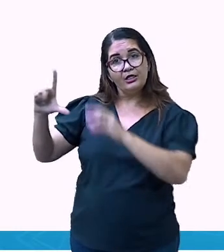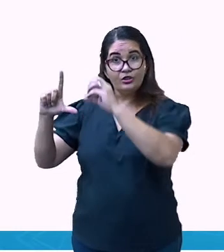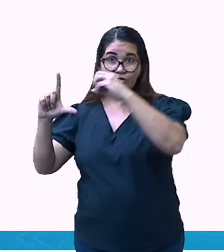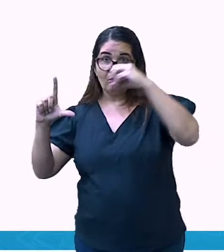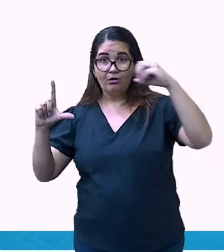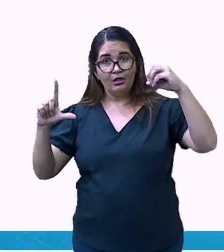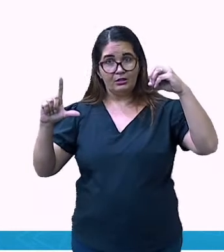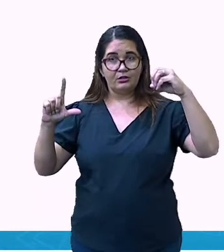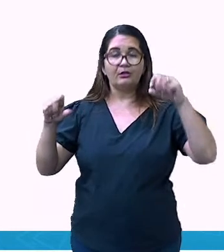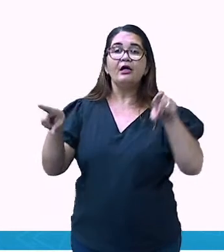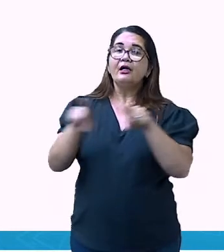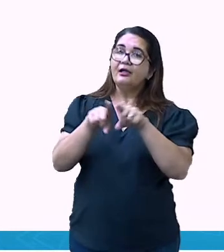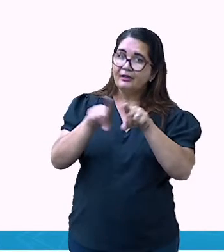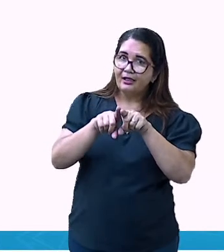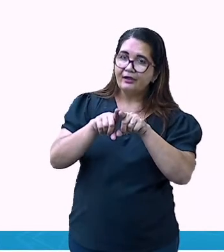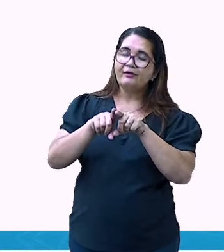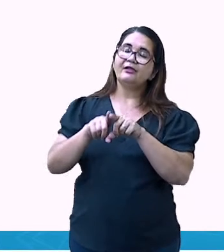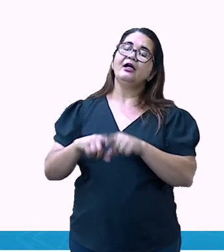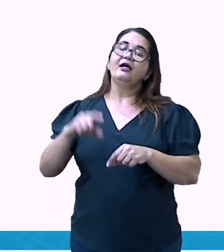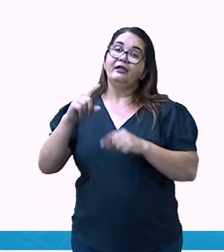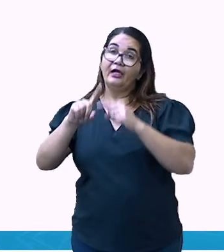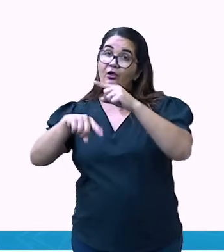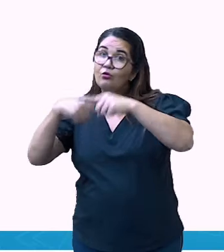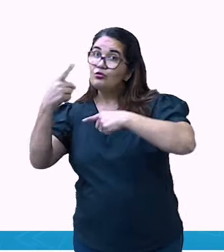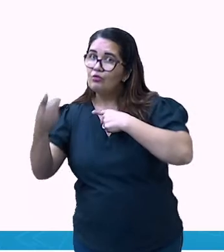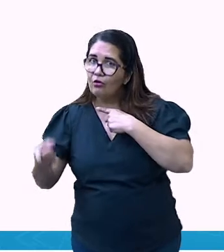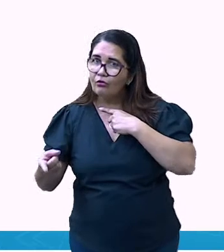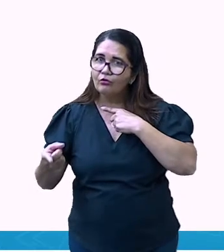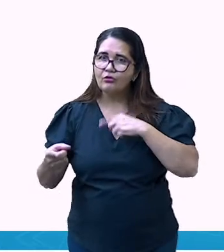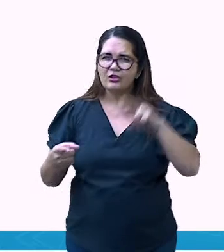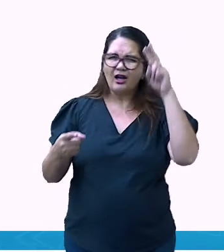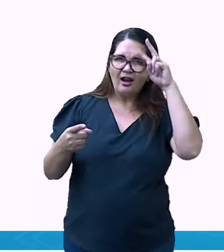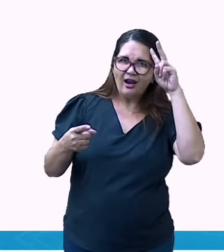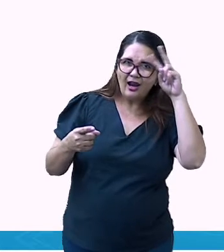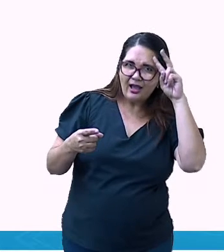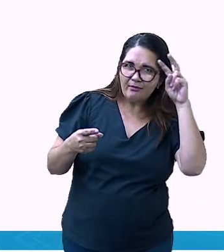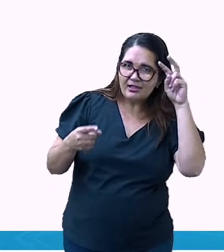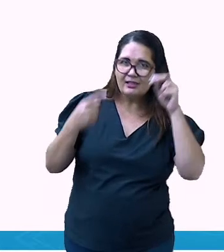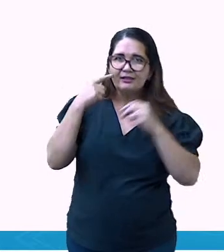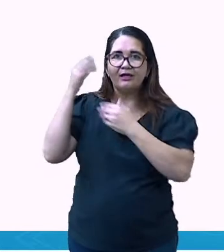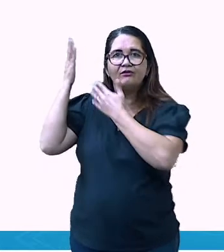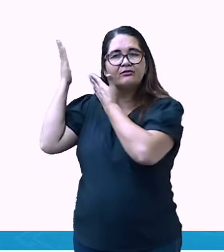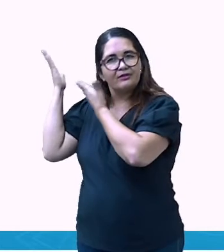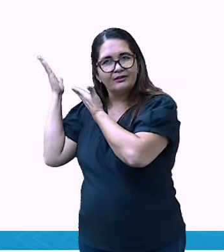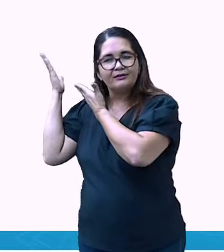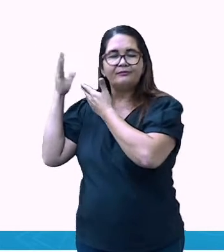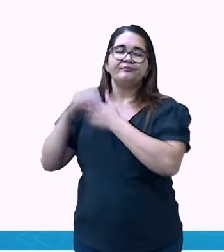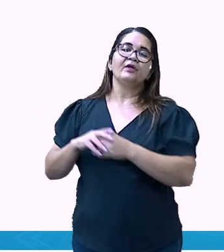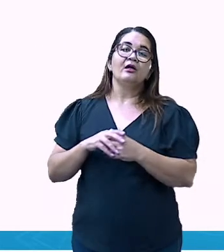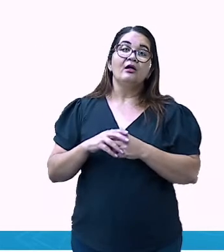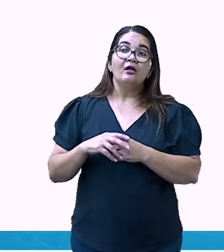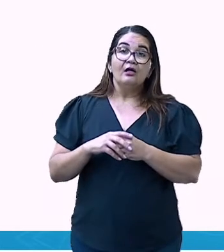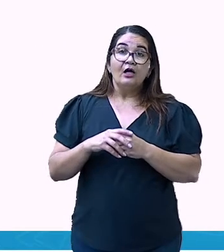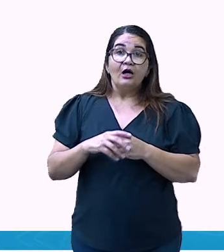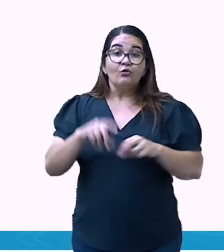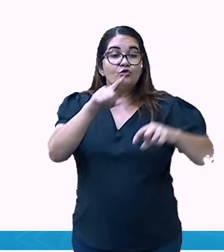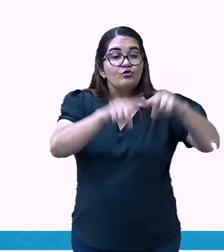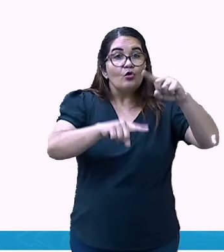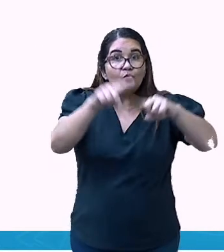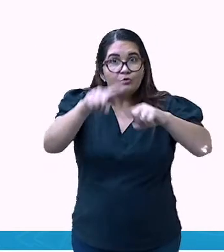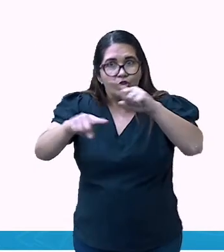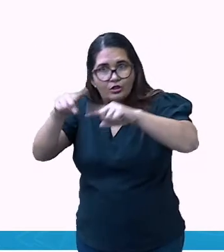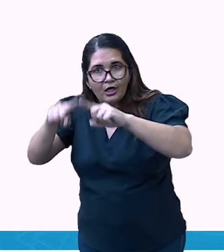pontos, que são os pontos colaterais, que também ajudam na precisão. Então, não se esqueça, instrumentos de